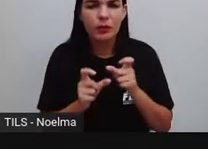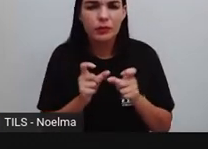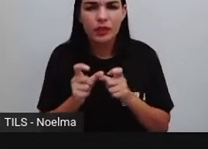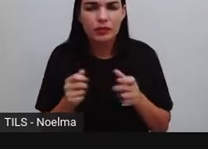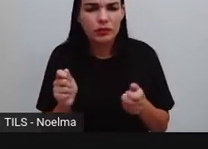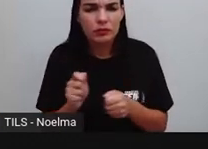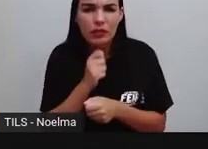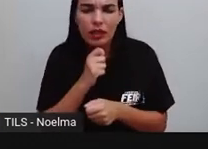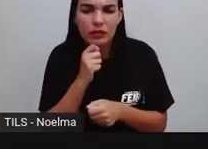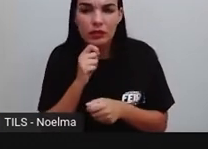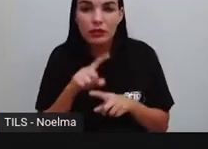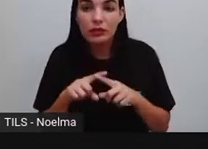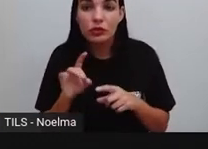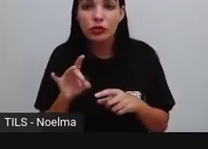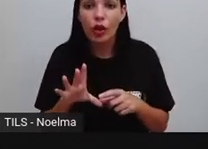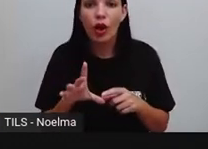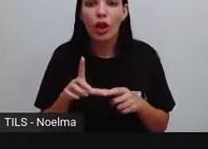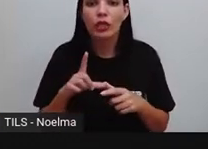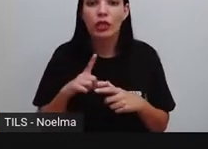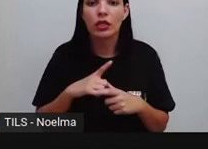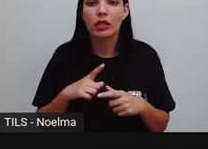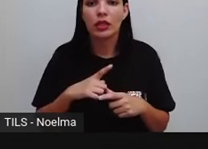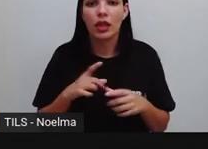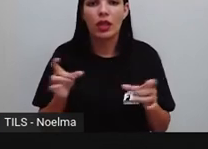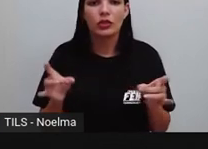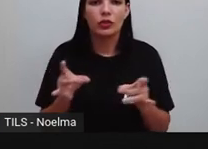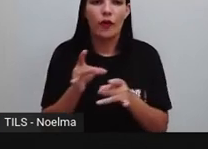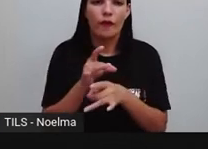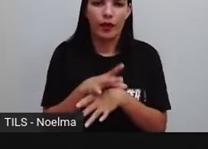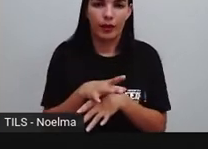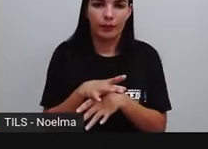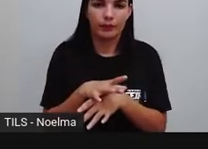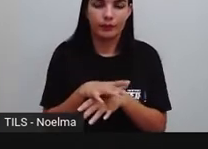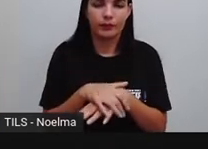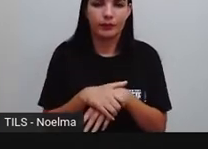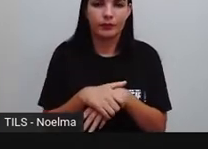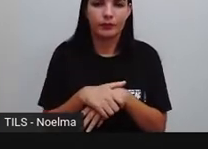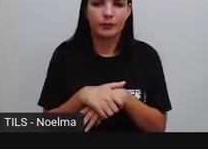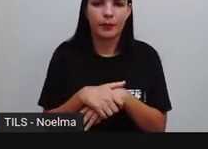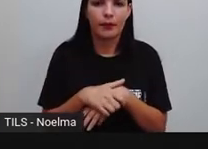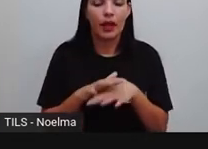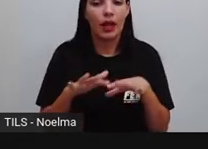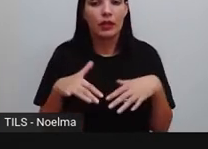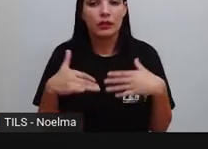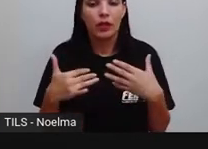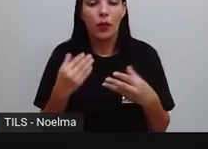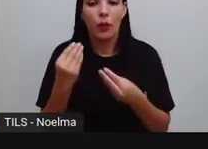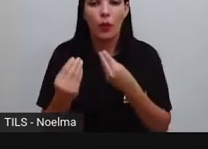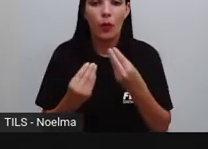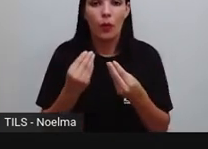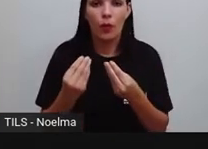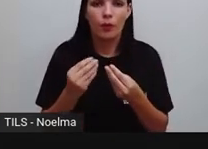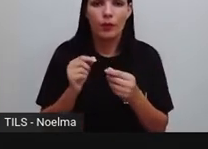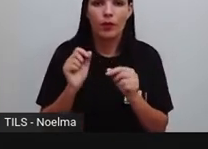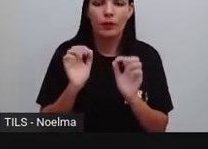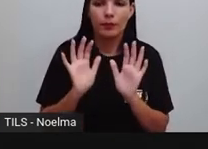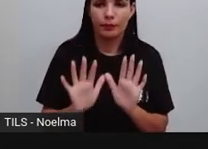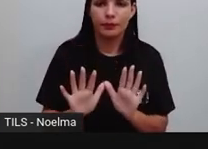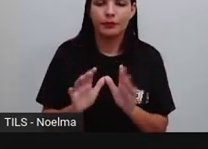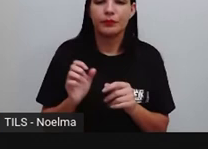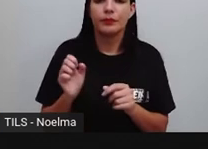infinitivo nós só temos aí o verbo resolver, certo? Neste caso, esse verbo